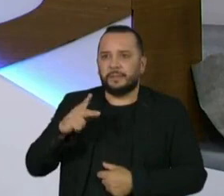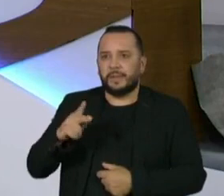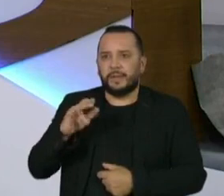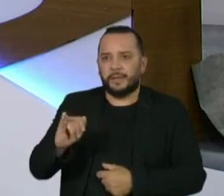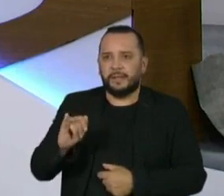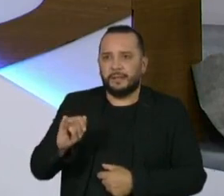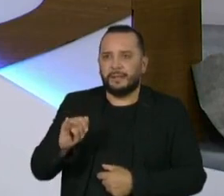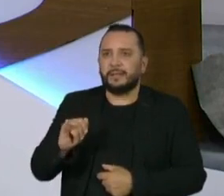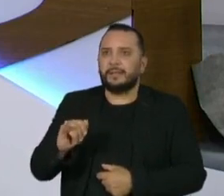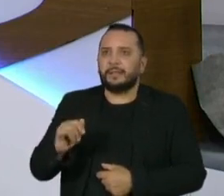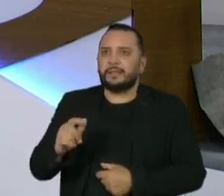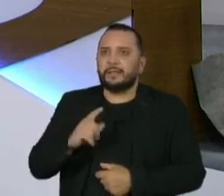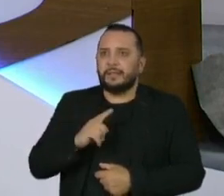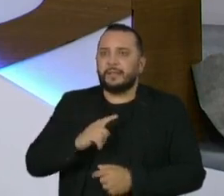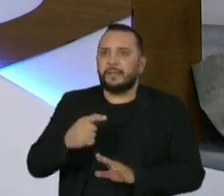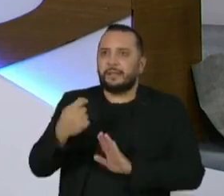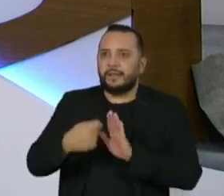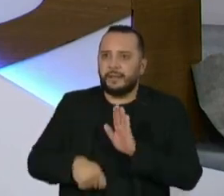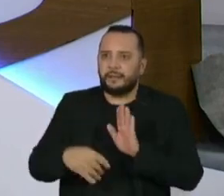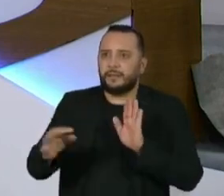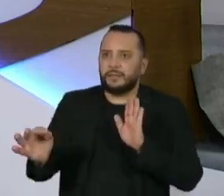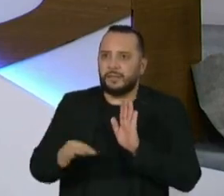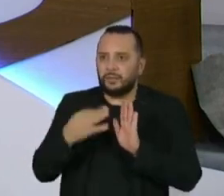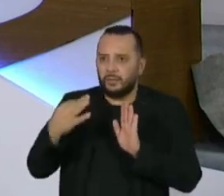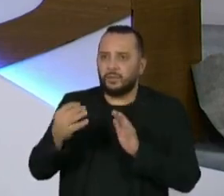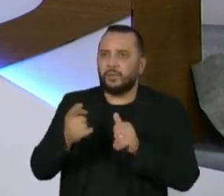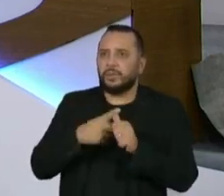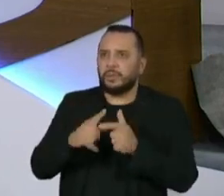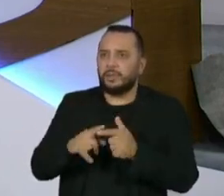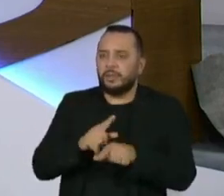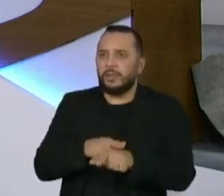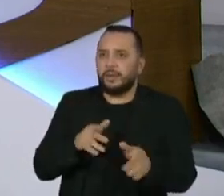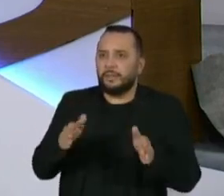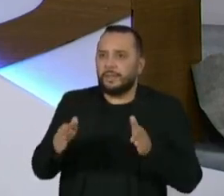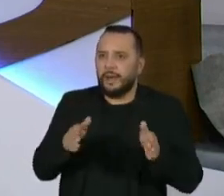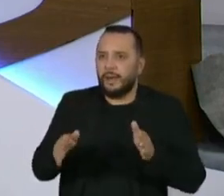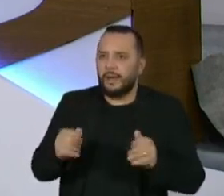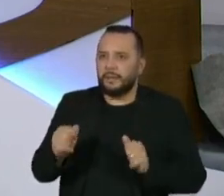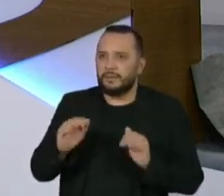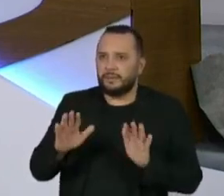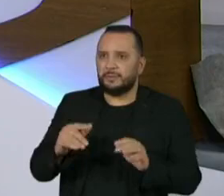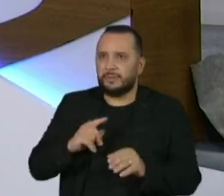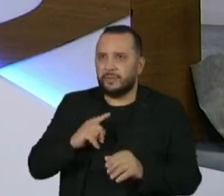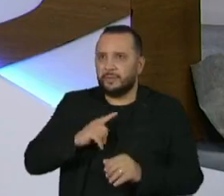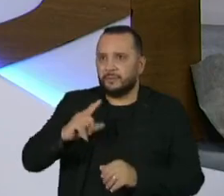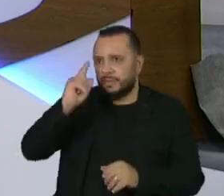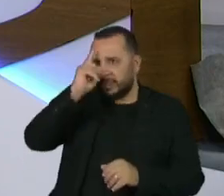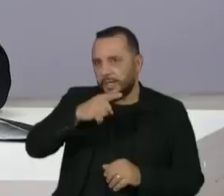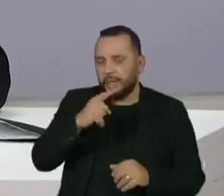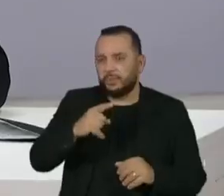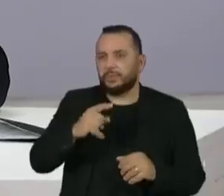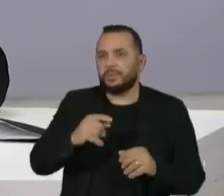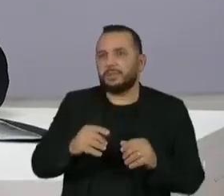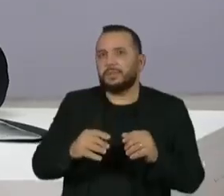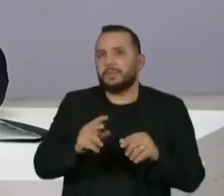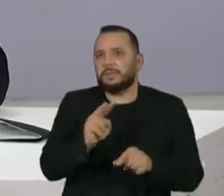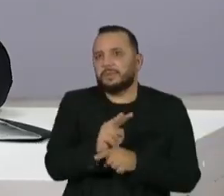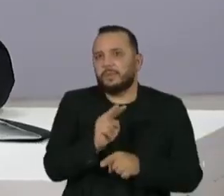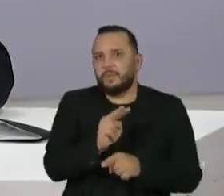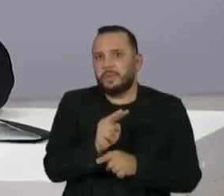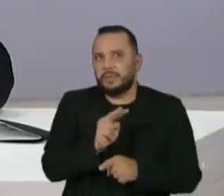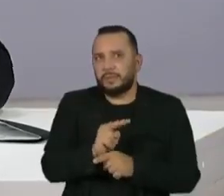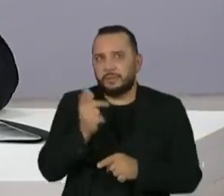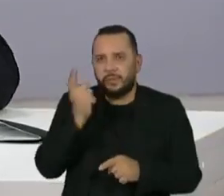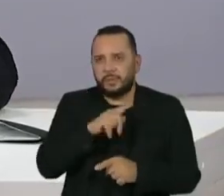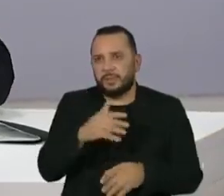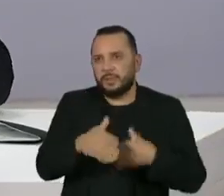um terço das assinaturas, fato determinado, prazo. Mesmo assim, foi preciso um mandado de segurança, o Supremo, para que a coisa andasse.